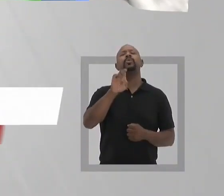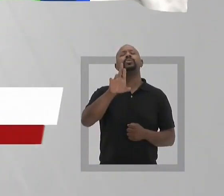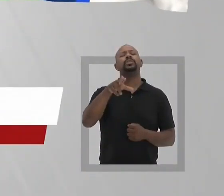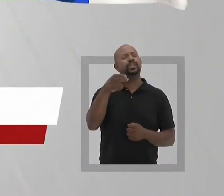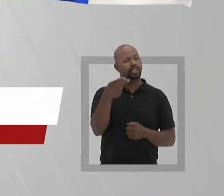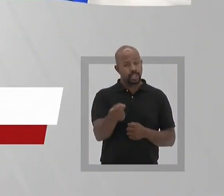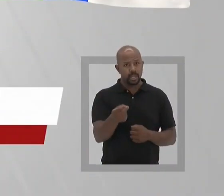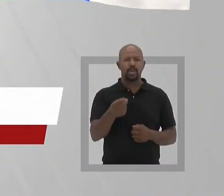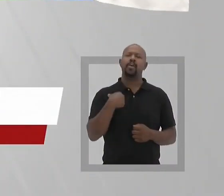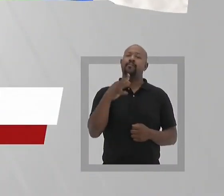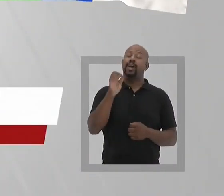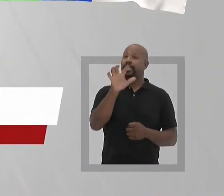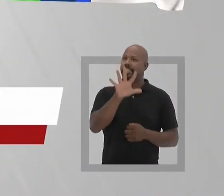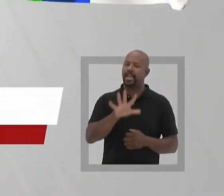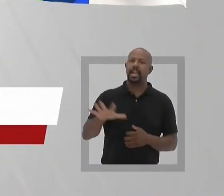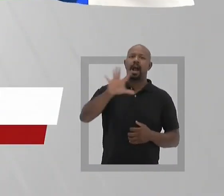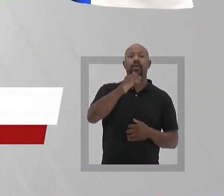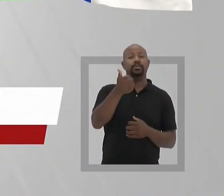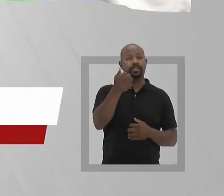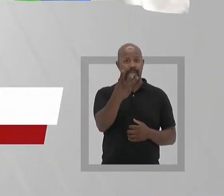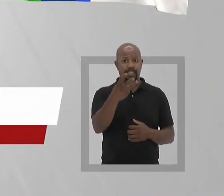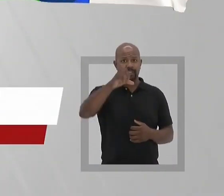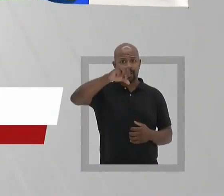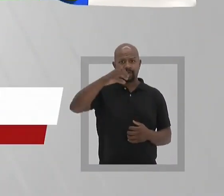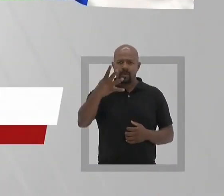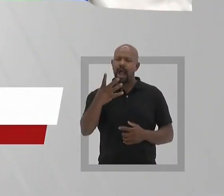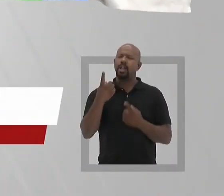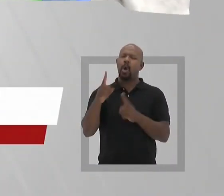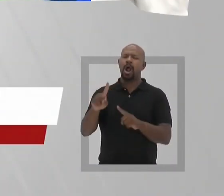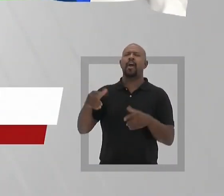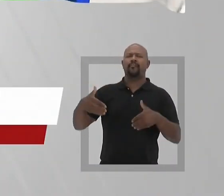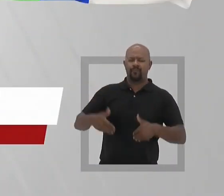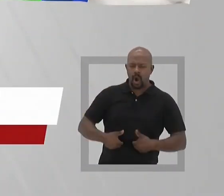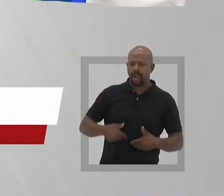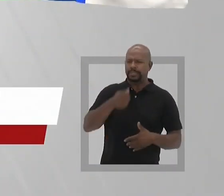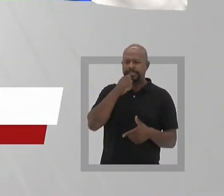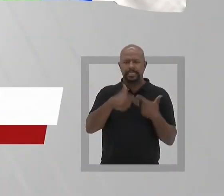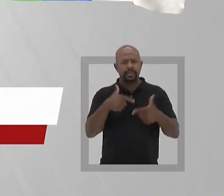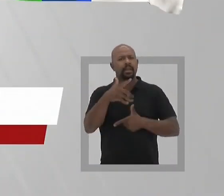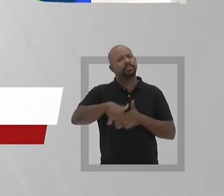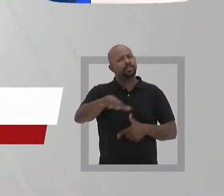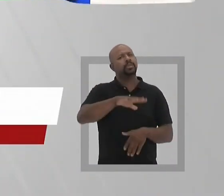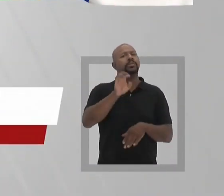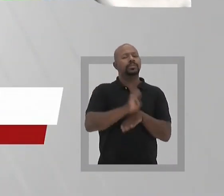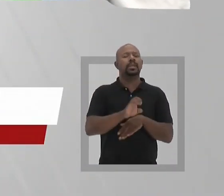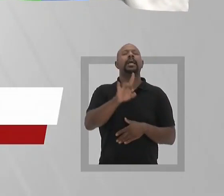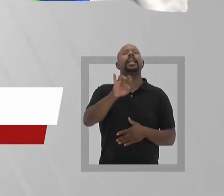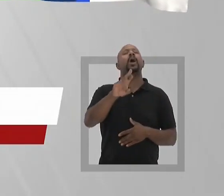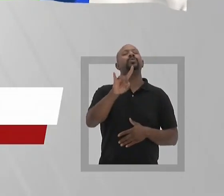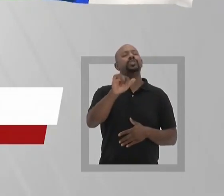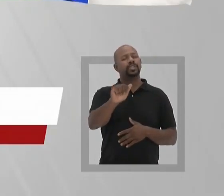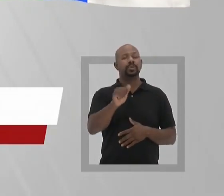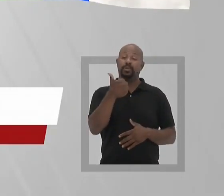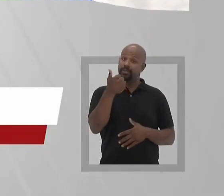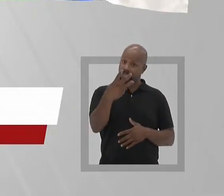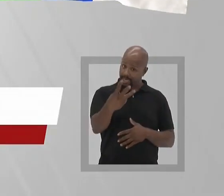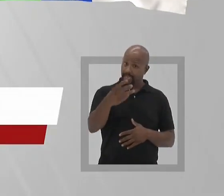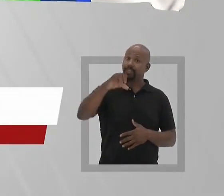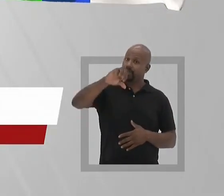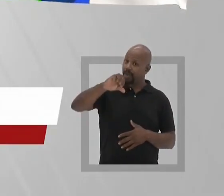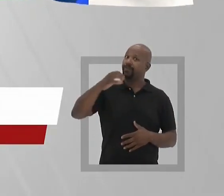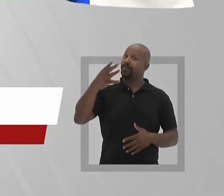Craudinho, pé no chão, federal, 13, 94. Contra a fome e desemprego do nosso estado. Craudinho, pé no chão,